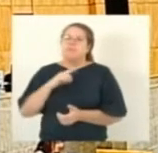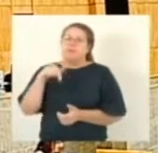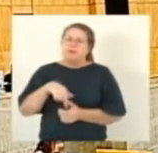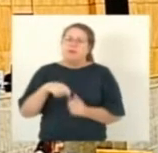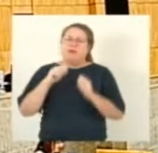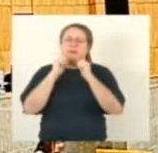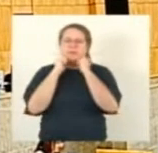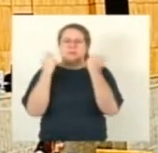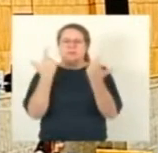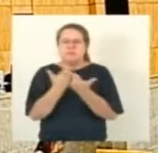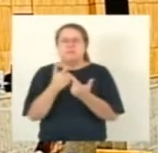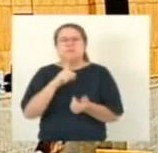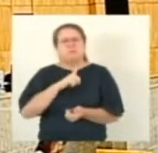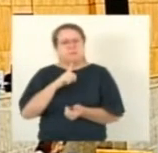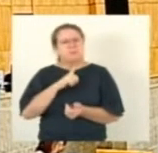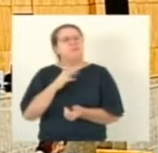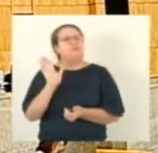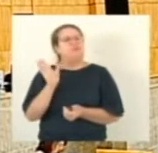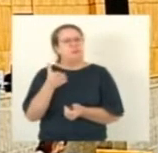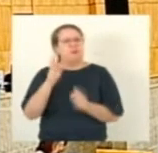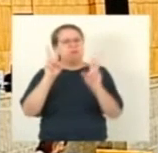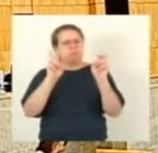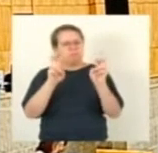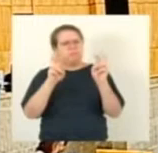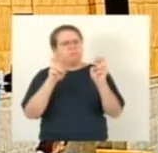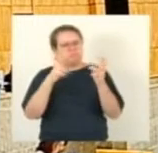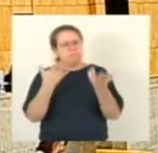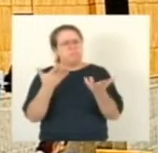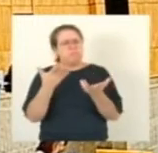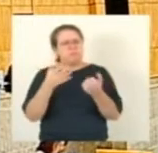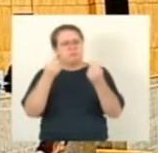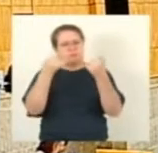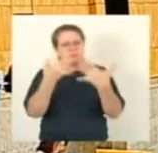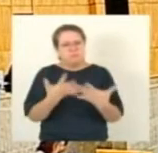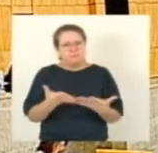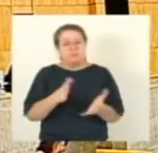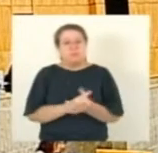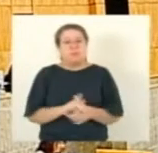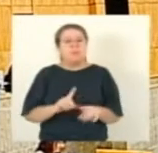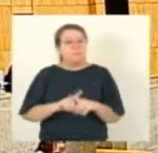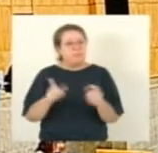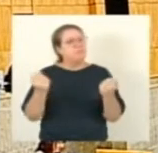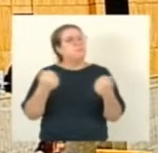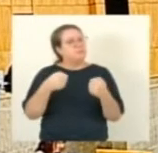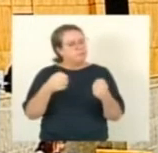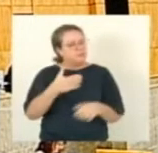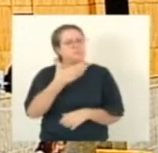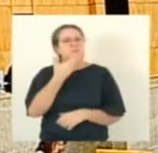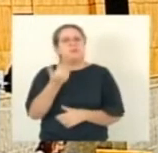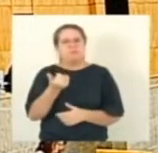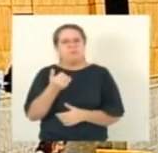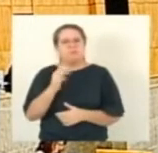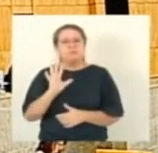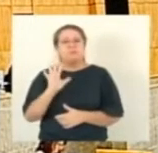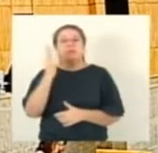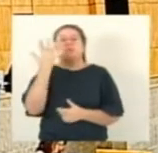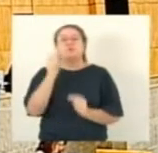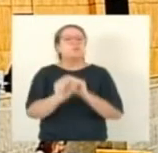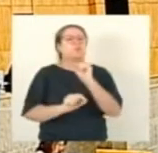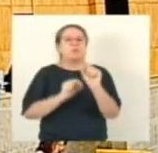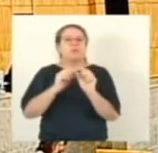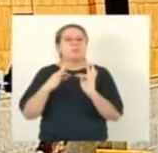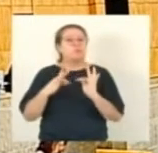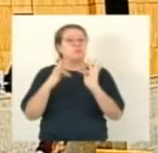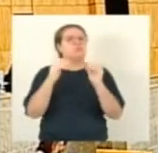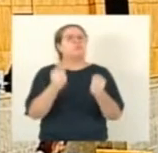participação de vários parlamentares mas ainda existem alguns pontos cegos e aí quando eu falo que a solução tem que ser como um todo